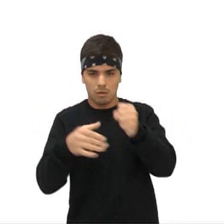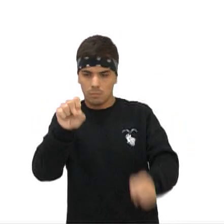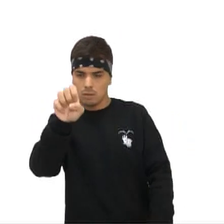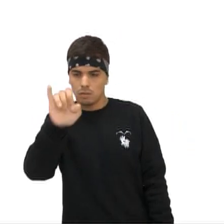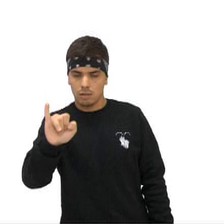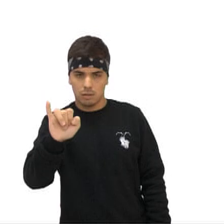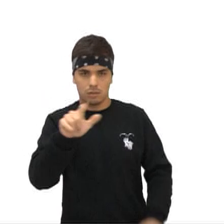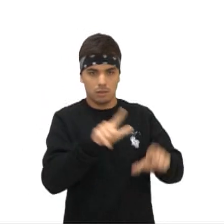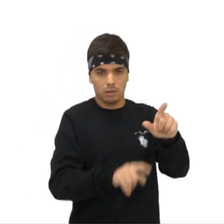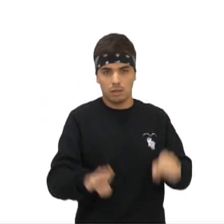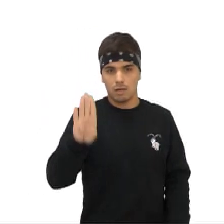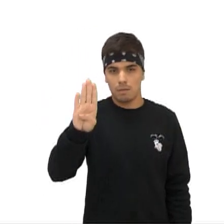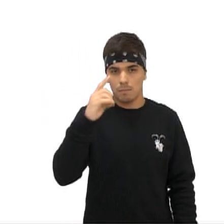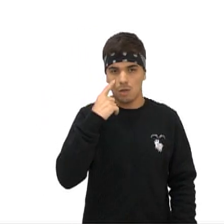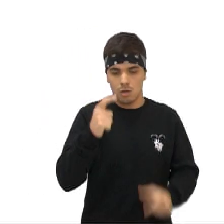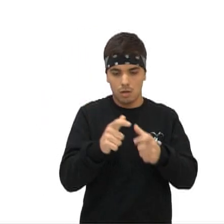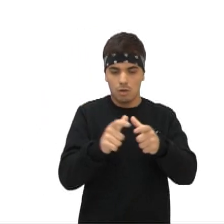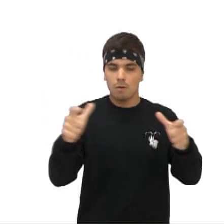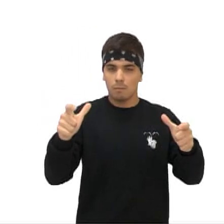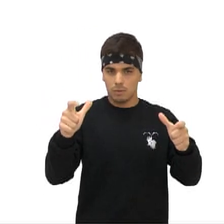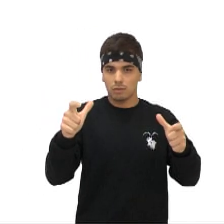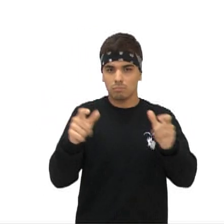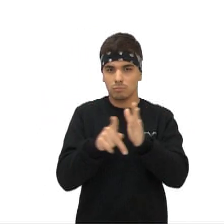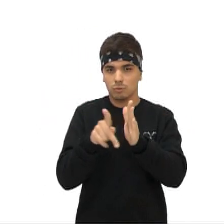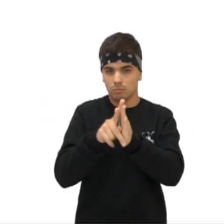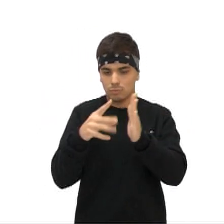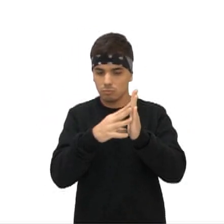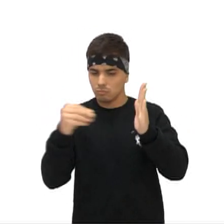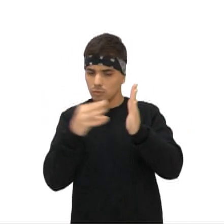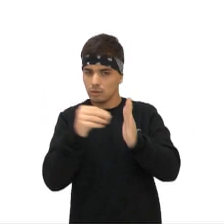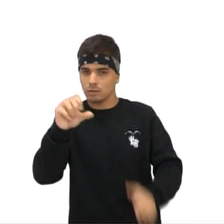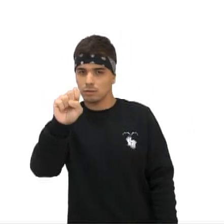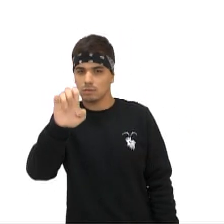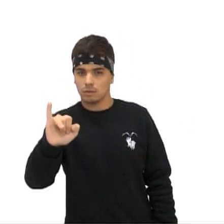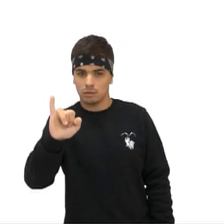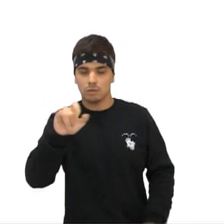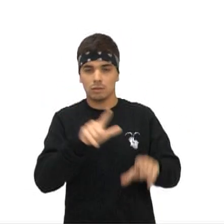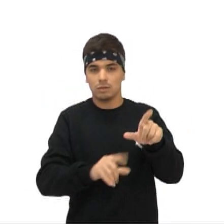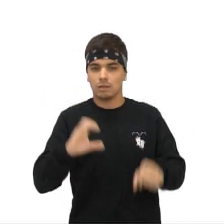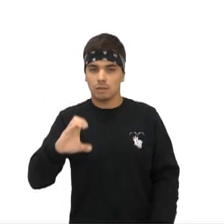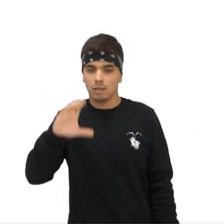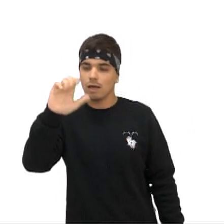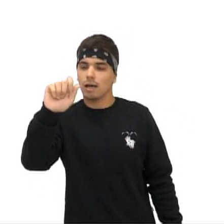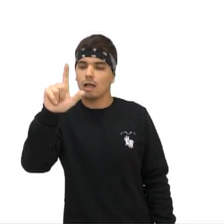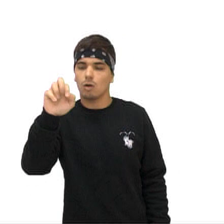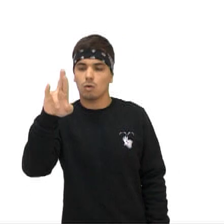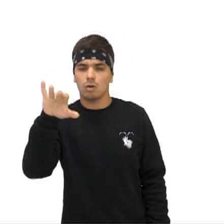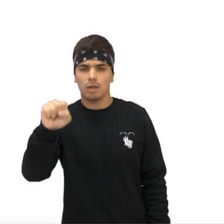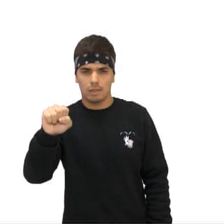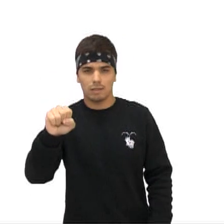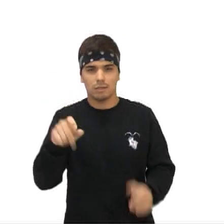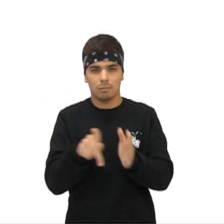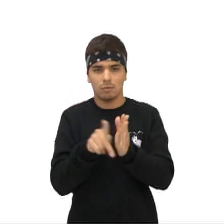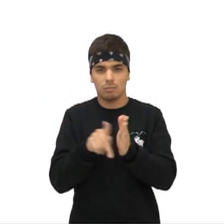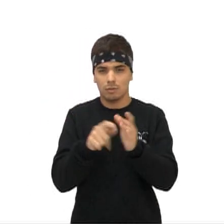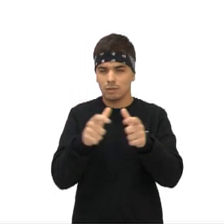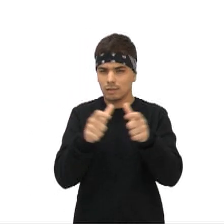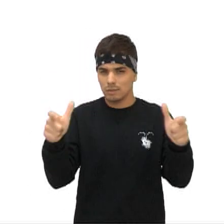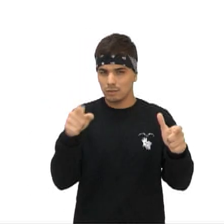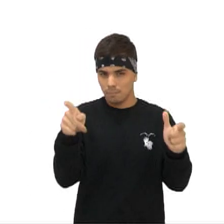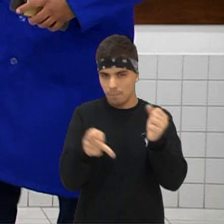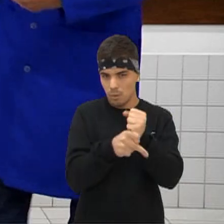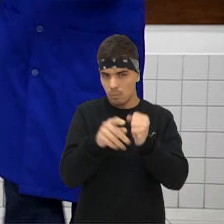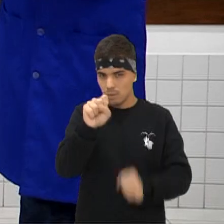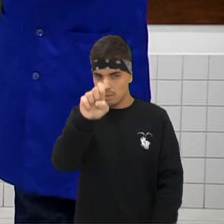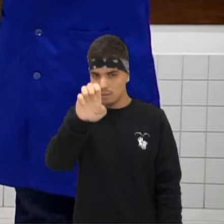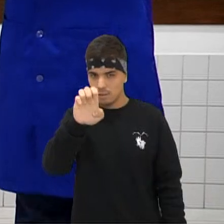Letra B, joule, sendo uma grandeza derivada do SI E letra C, caloria, sendo uma grandeza base do SI Então um tempinho para vocês responderem lá